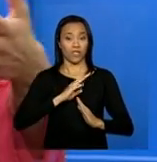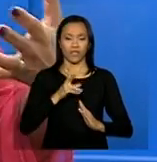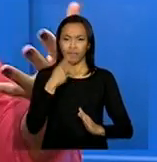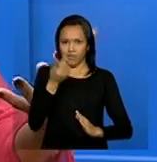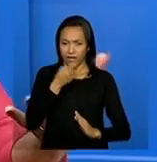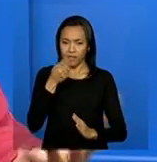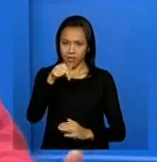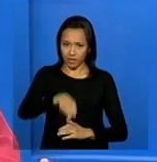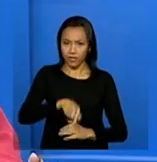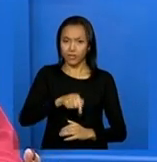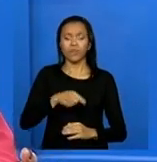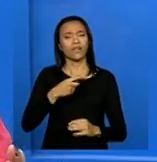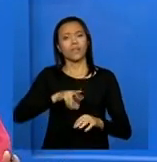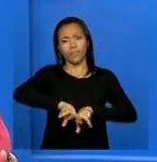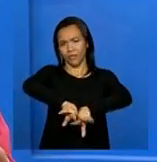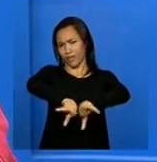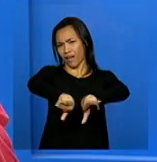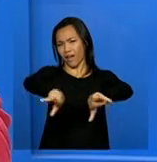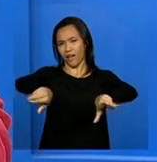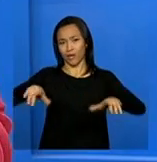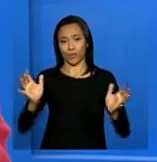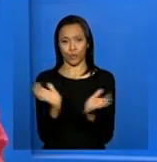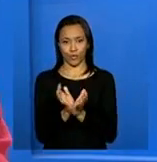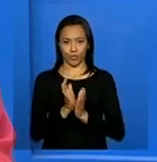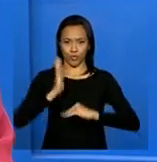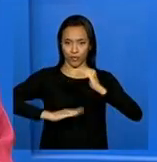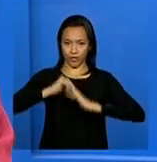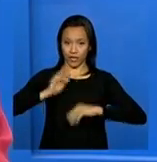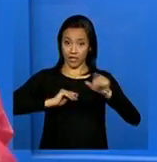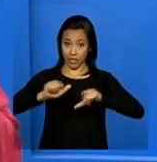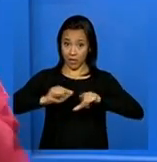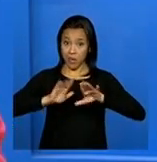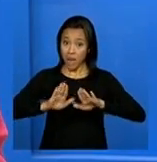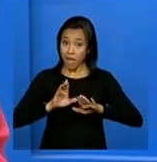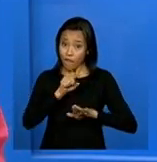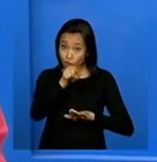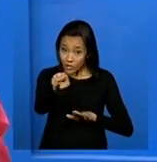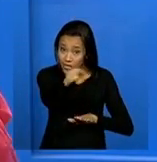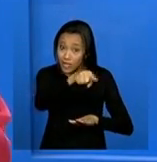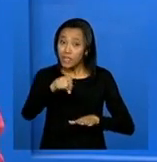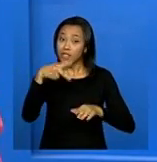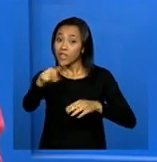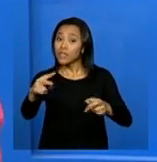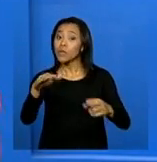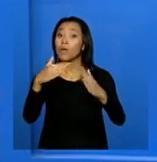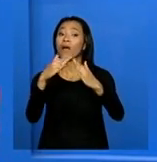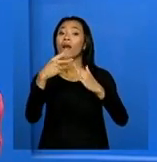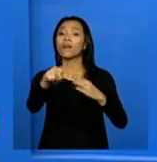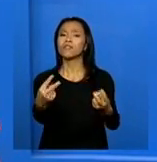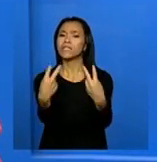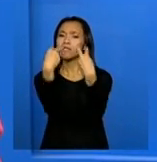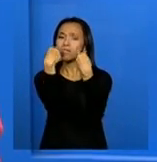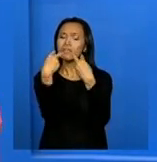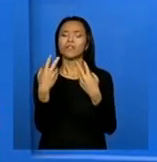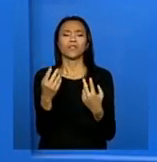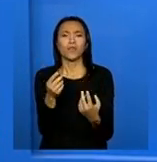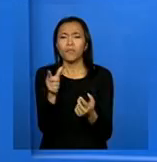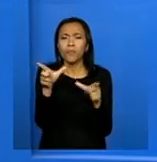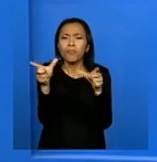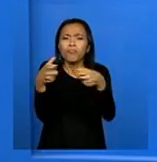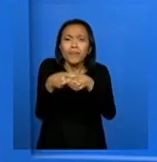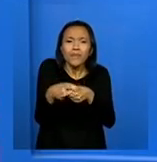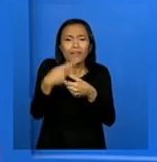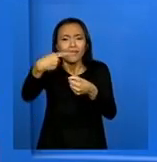toda a equipe de trabalho de vocês, mas para você, cidadão brasileiro, você aí na sua casa, na sua cidade, por menor que ela seja,